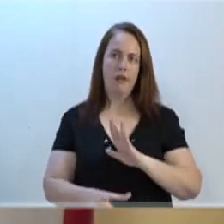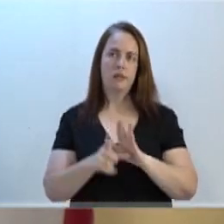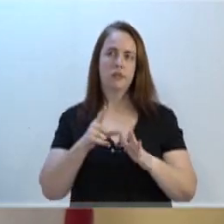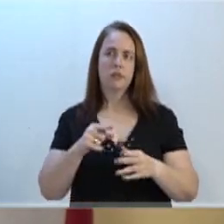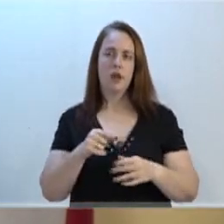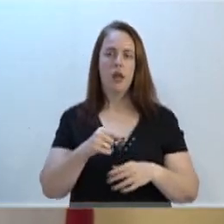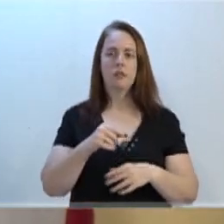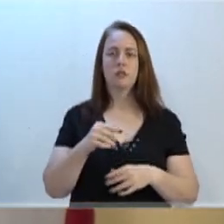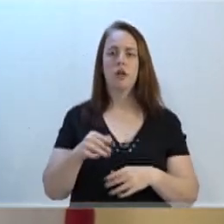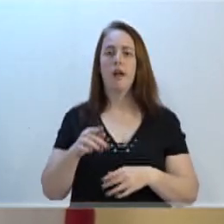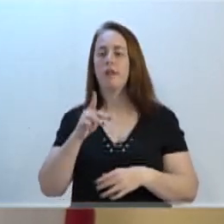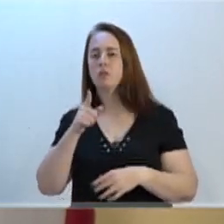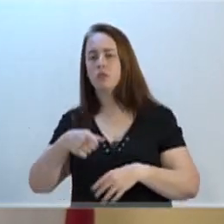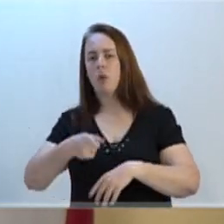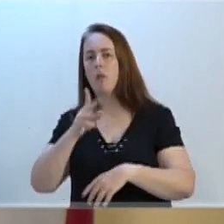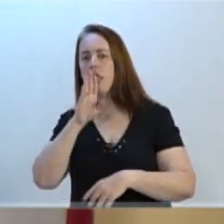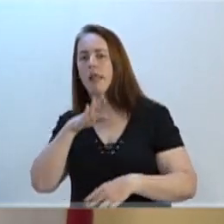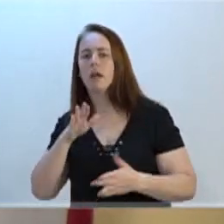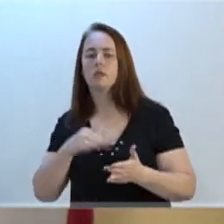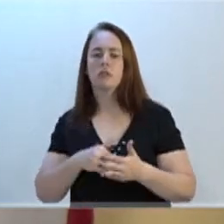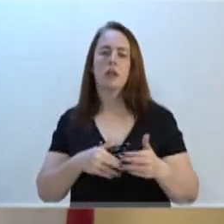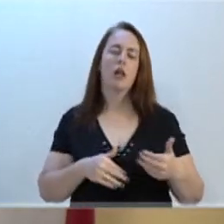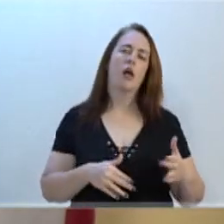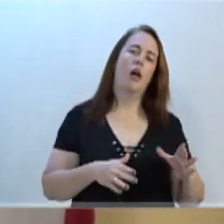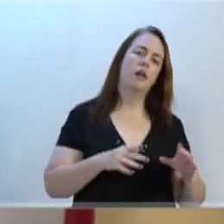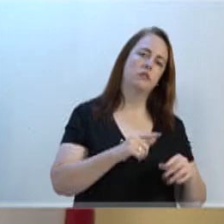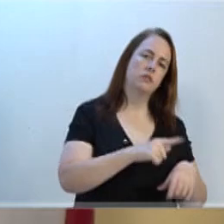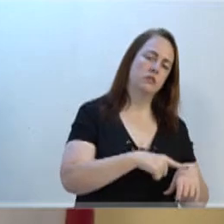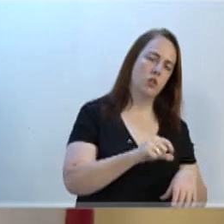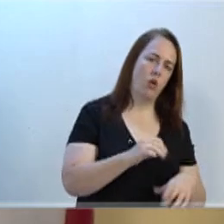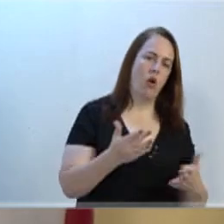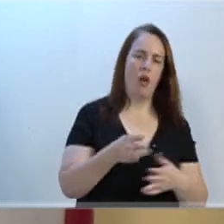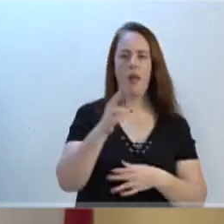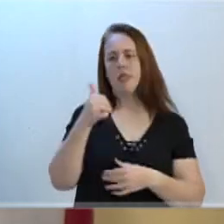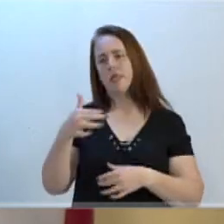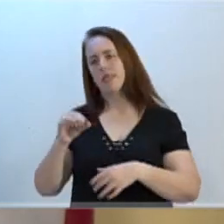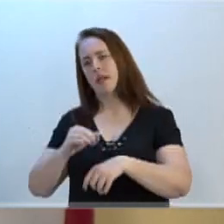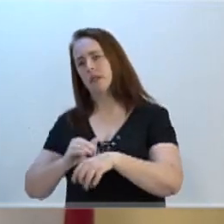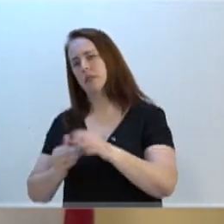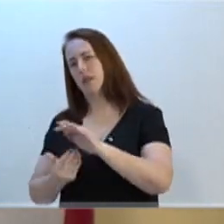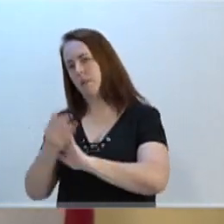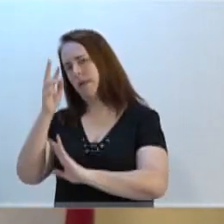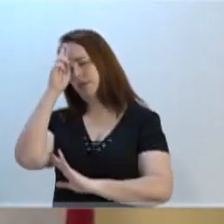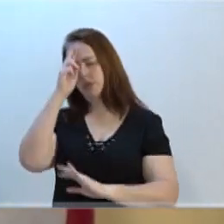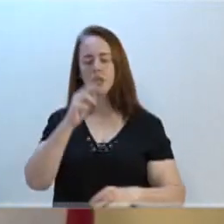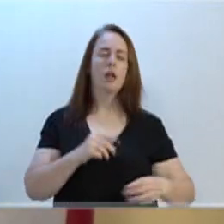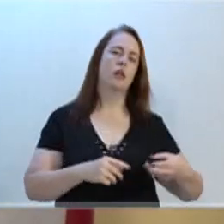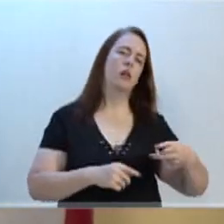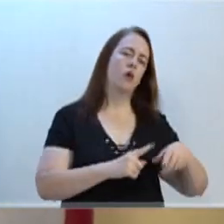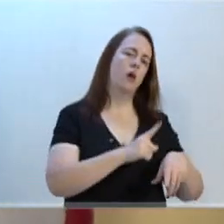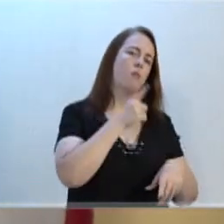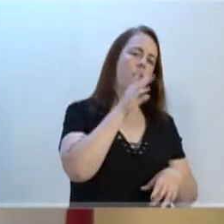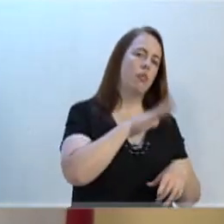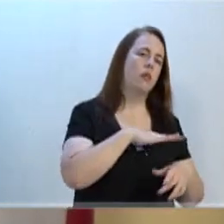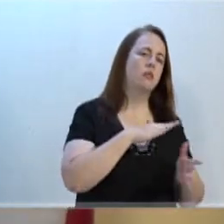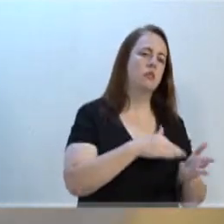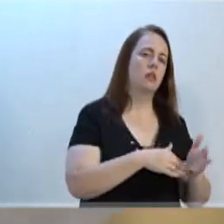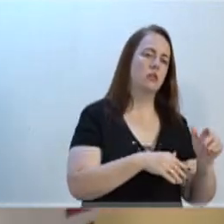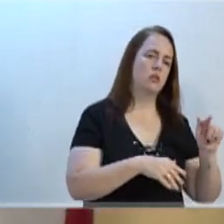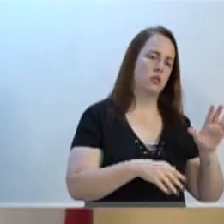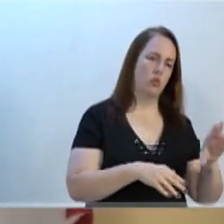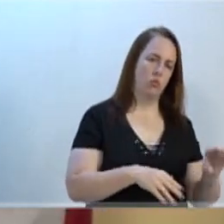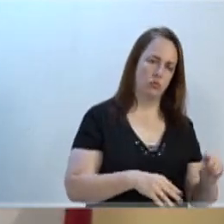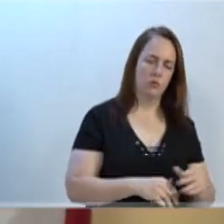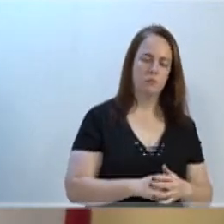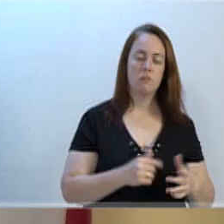das 13h até 19h, agora é das 10h até o meio-dia, e das 13h até 19h. Uma grande conquista, assim